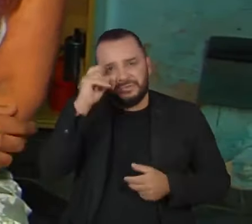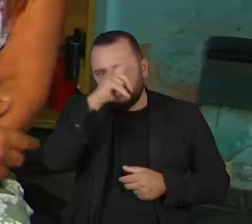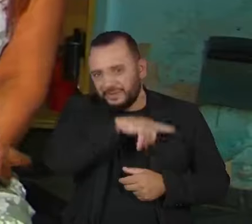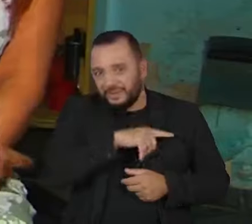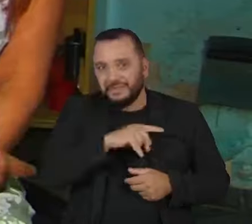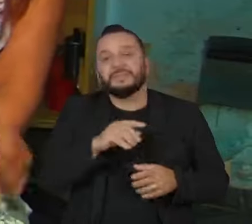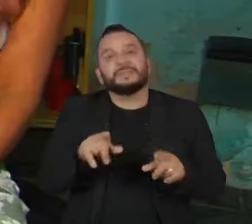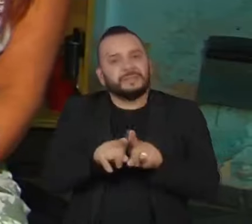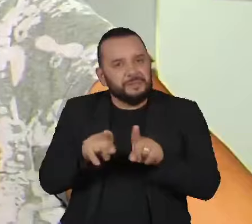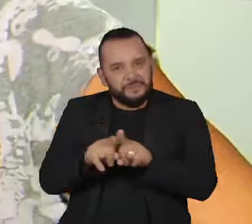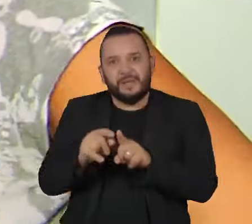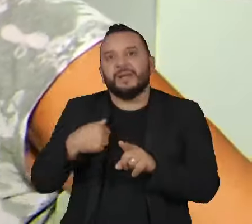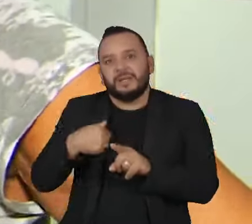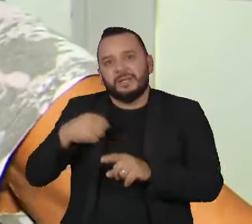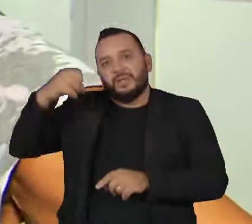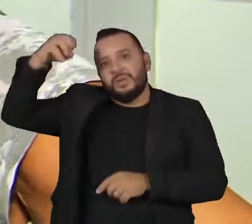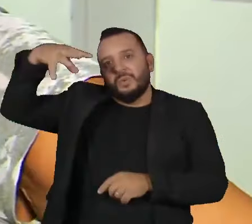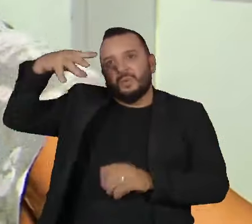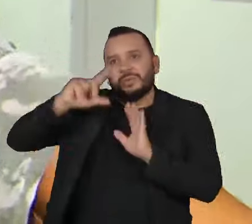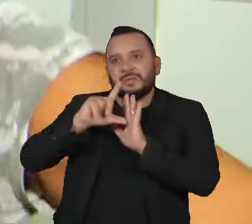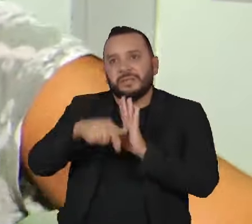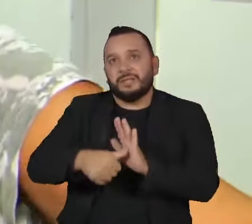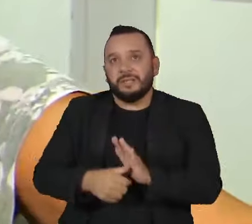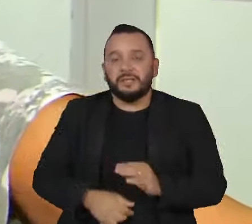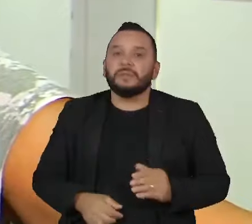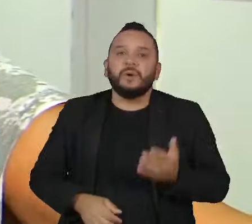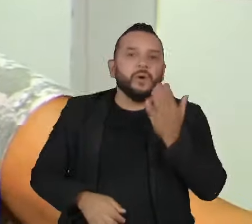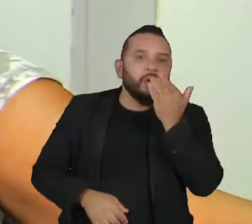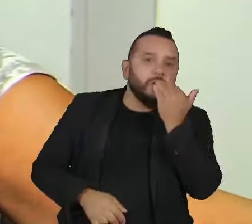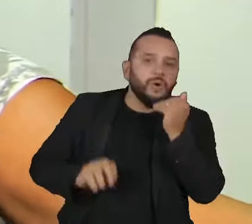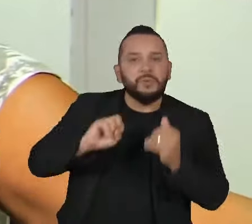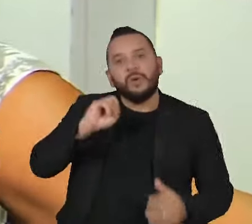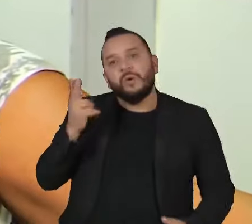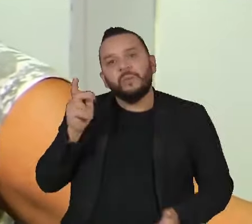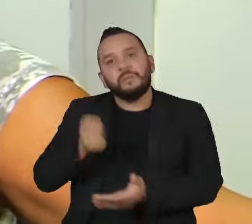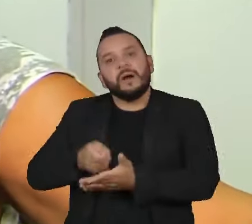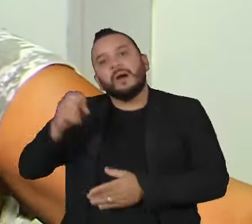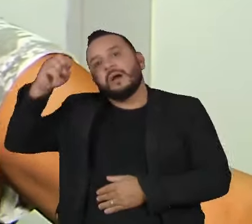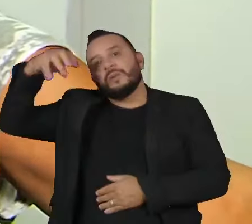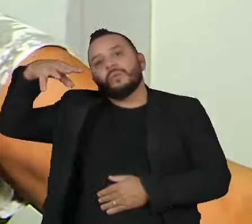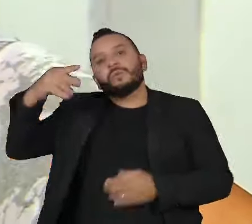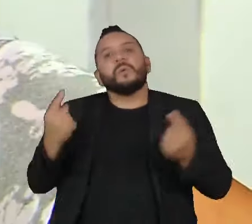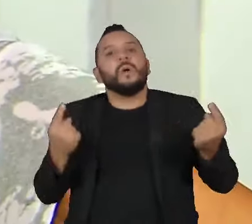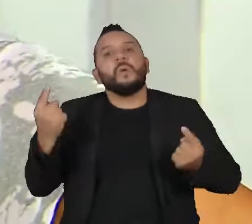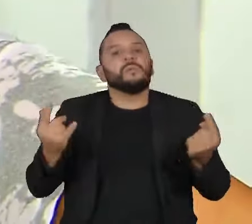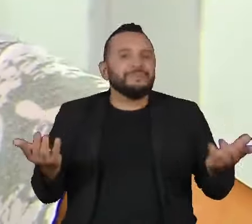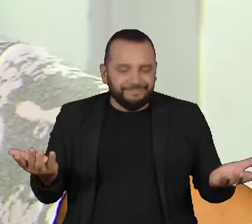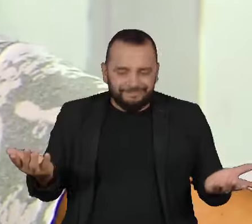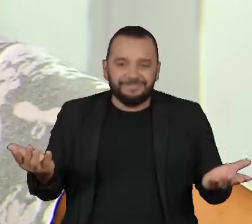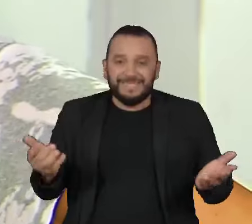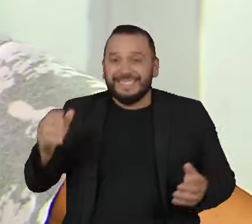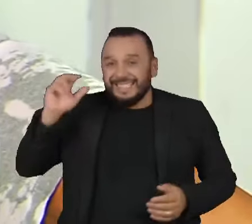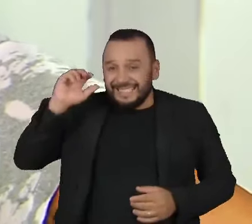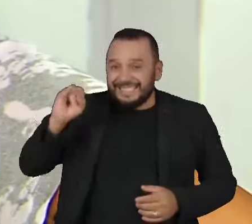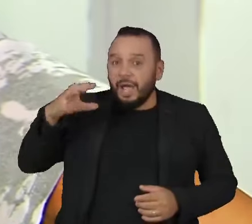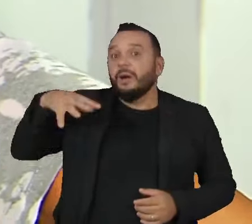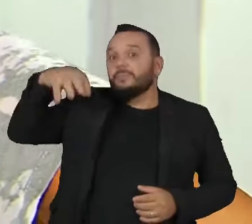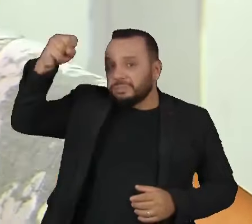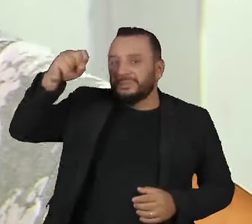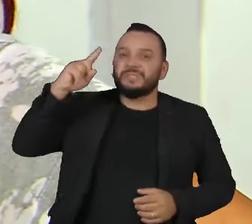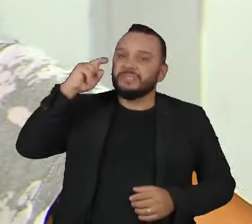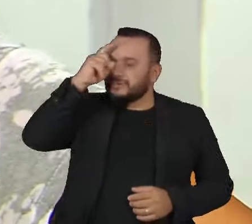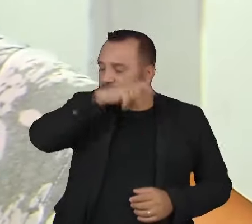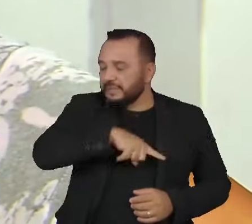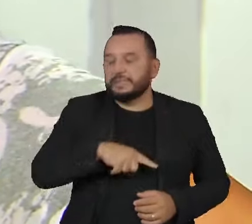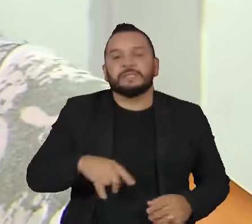está atrasada. Ou a gente come ou a gente paga a conta de luz. Não tem outra forma. Quando apaga a luz aqui é terrível.